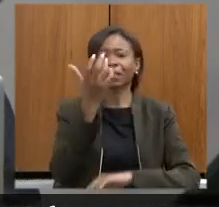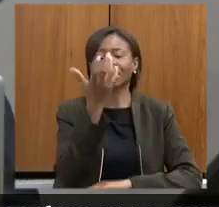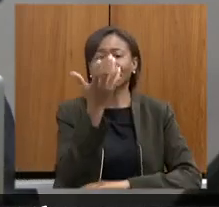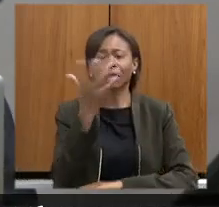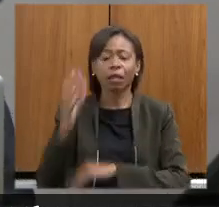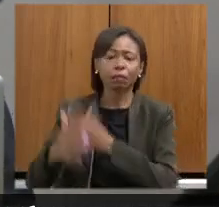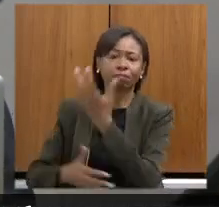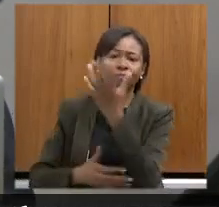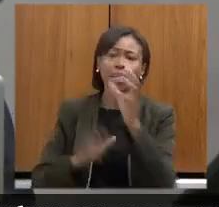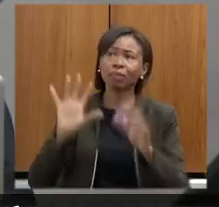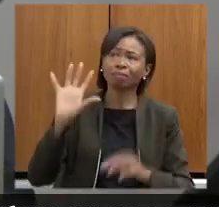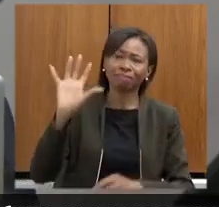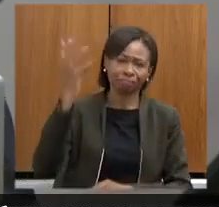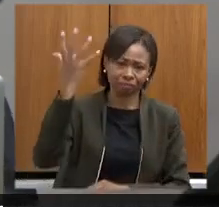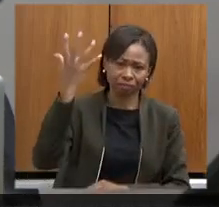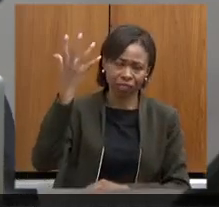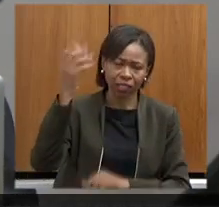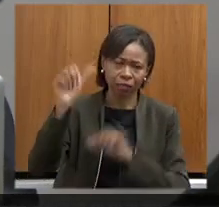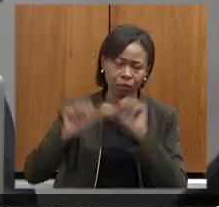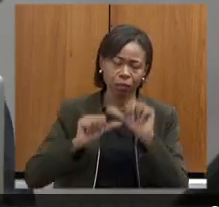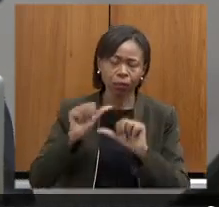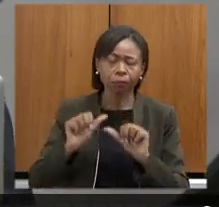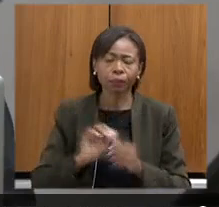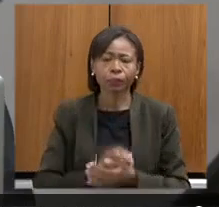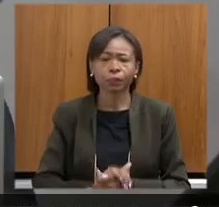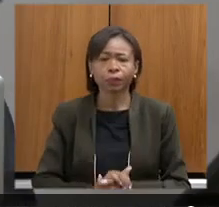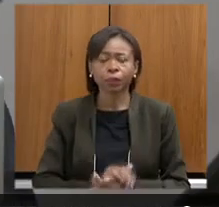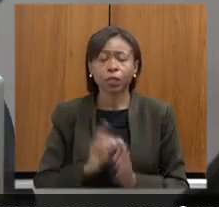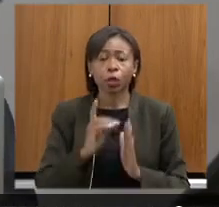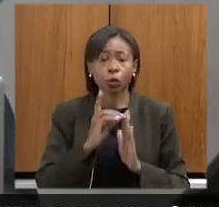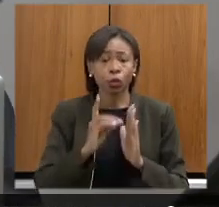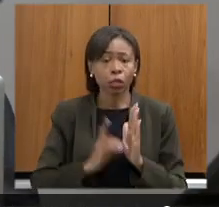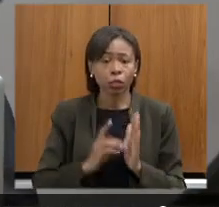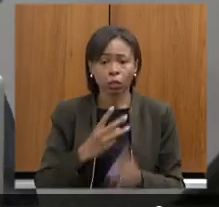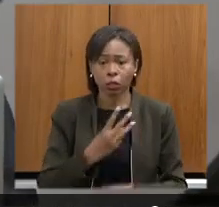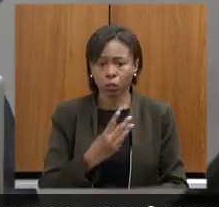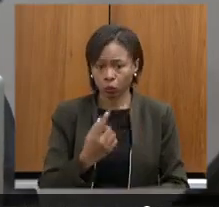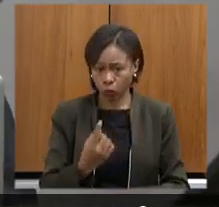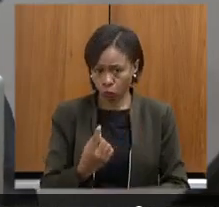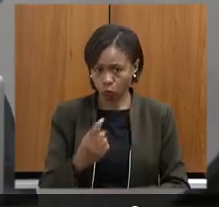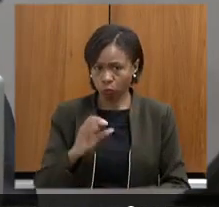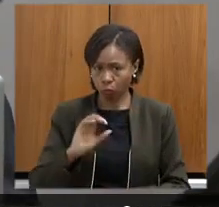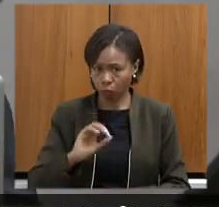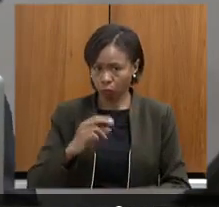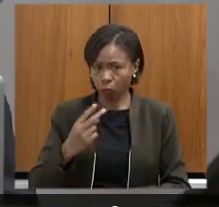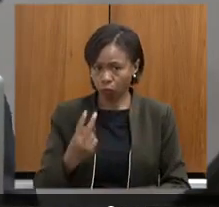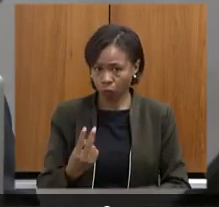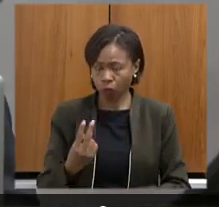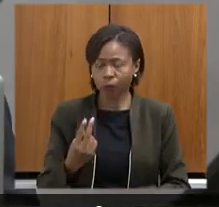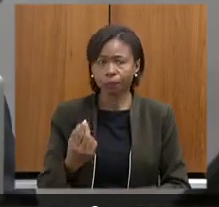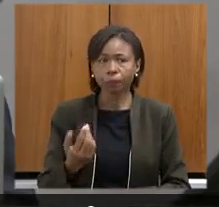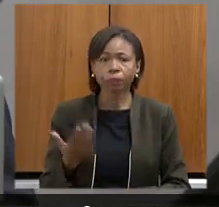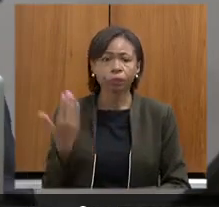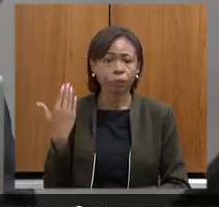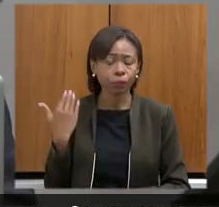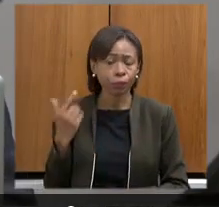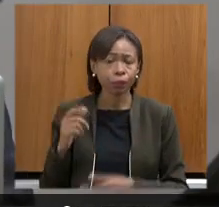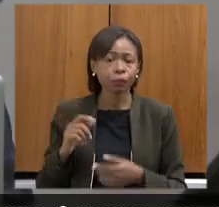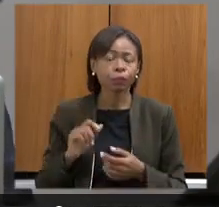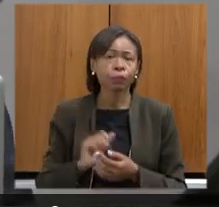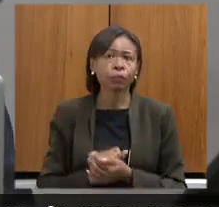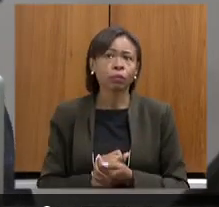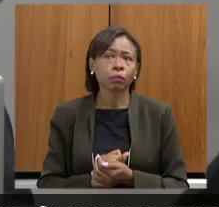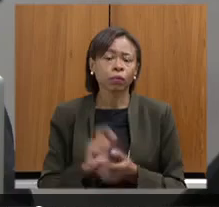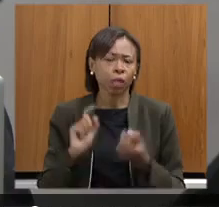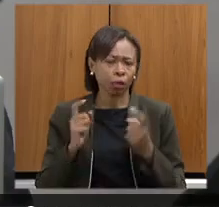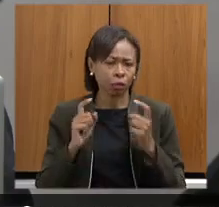intervenções, inclusive tem referência ao decreto 3102, nós conversamos na reunião da Assembleia Fiscaliza Mais